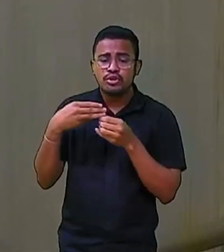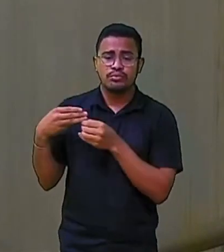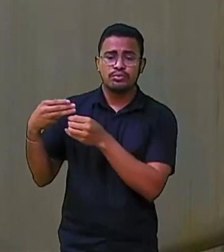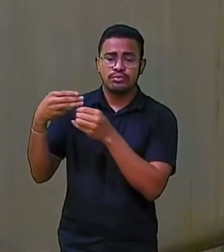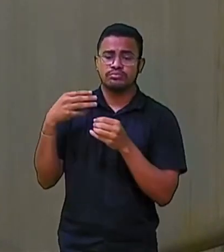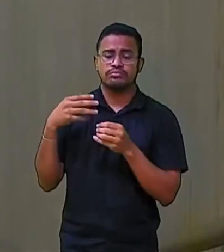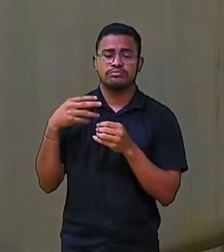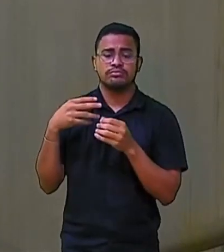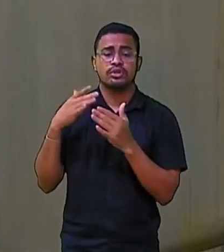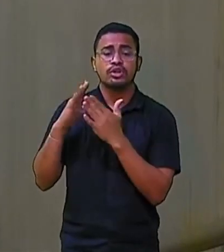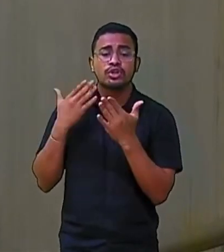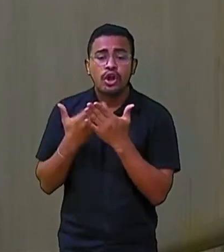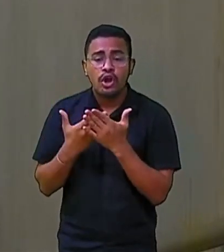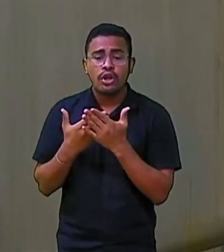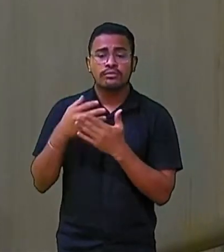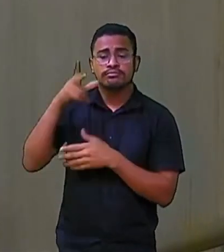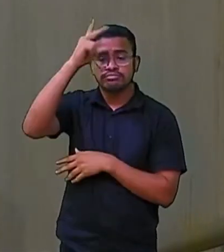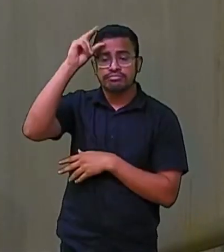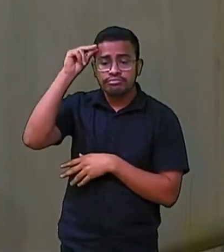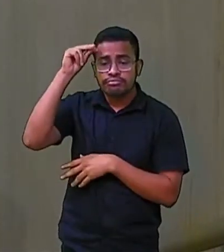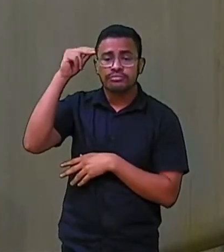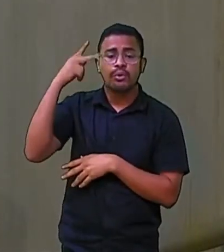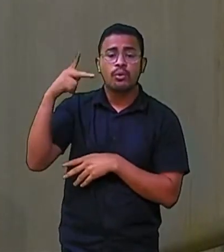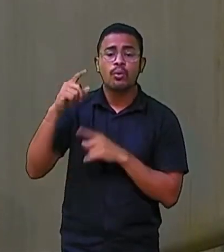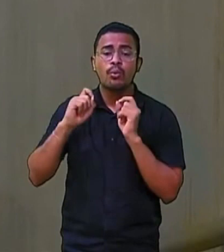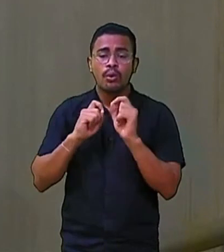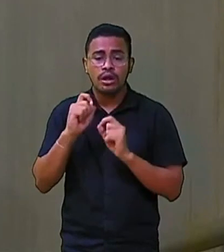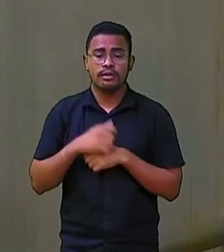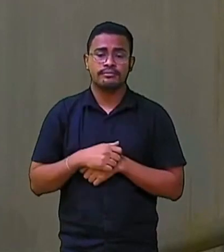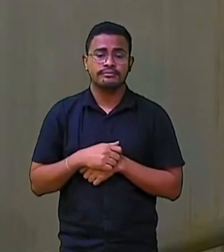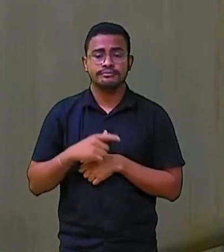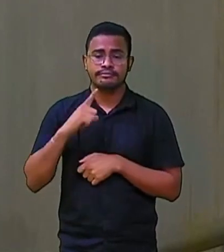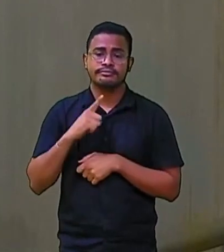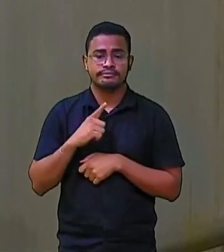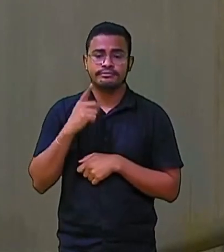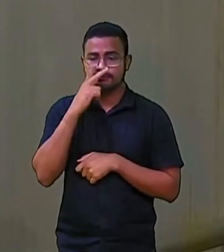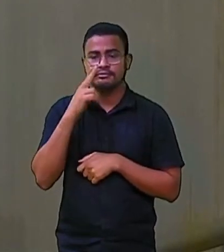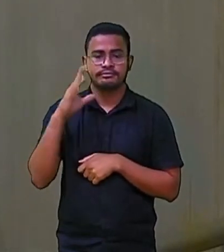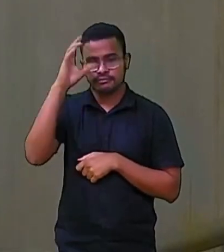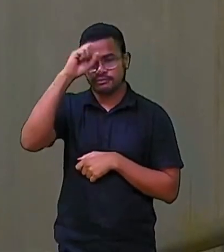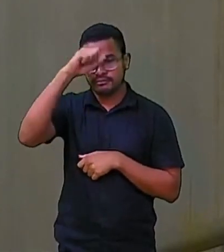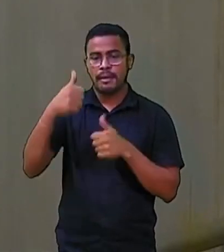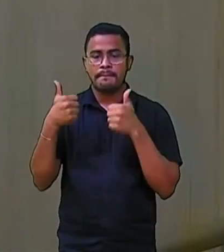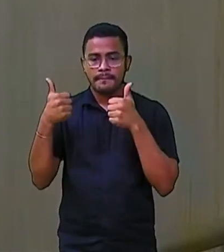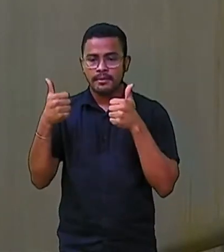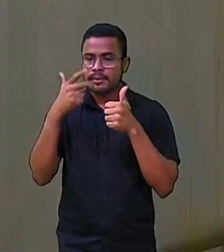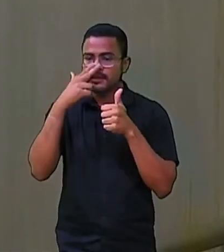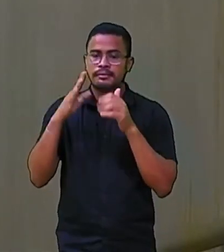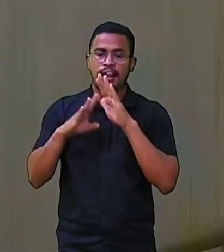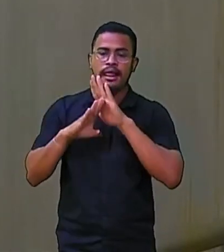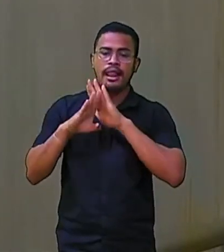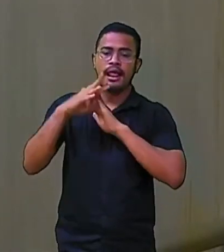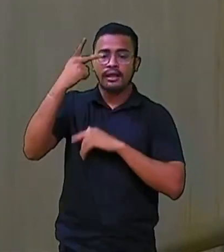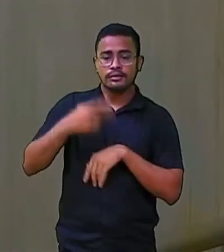municipais que estão elevando o nível da educação do estado do Ceará